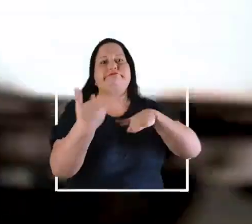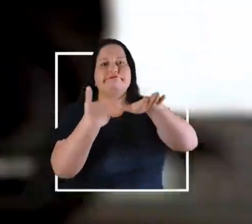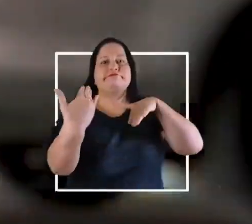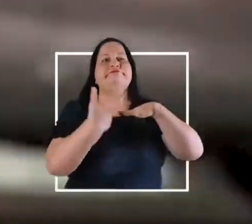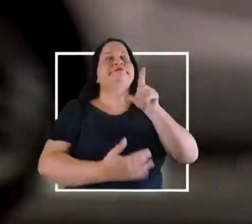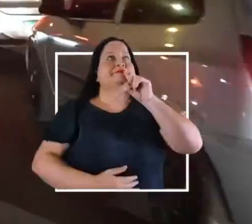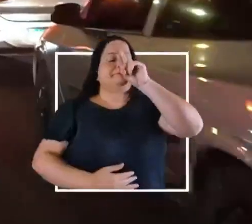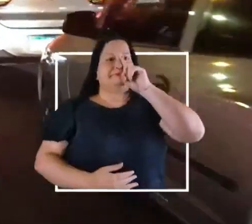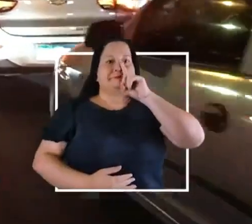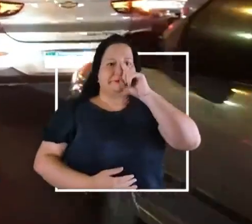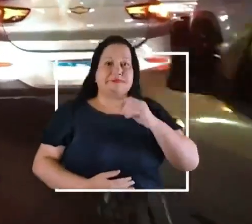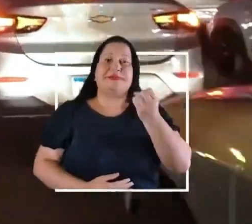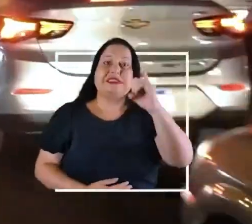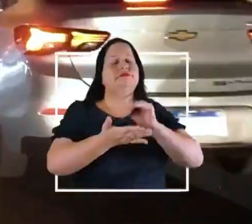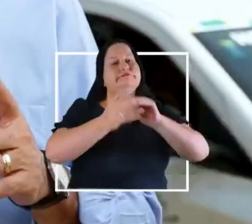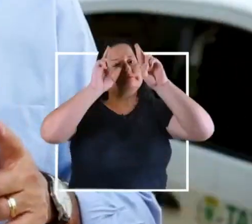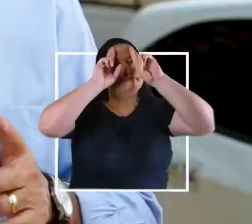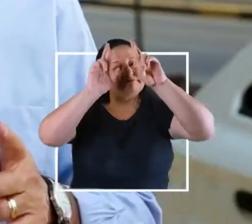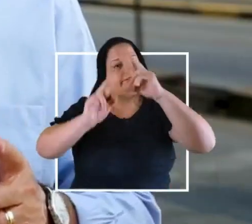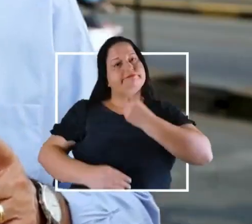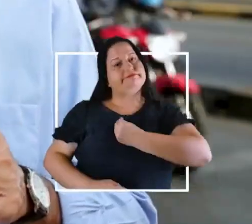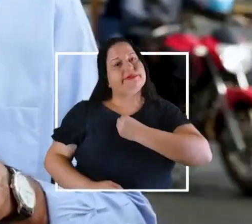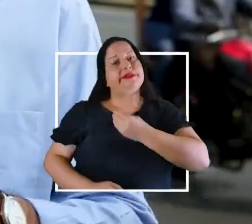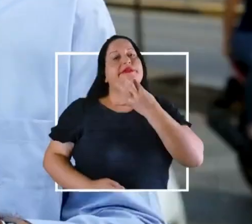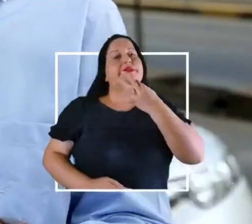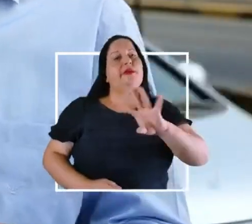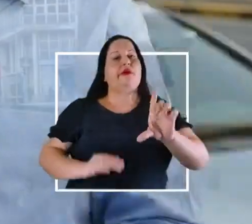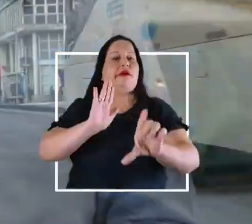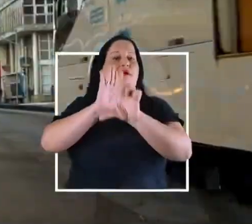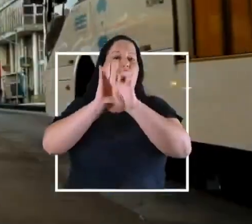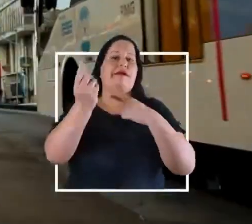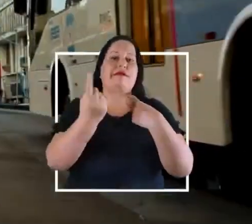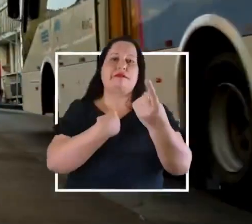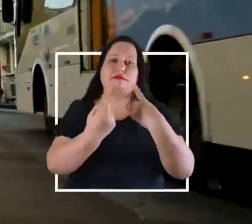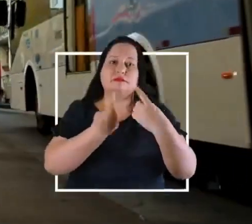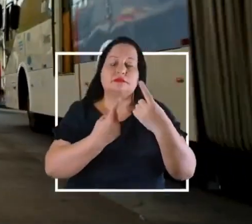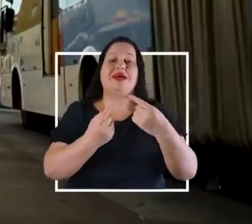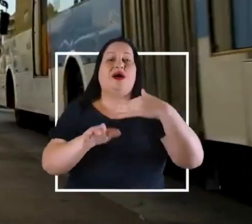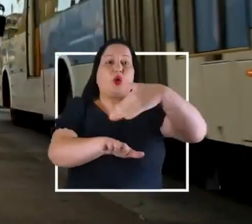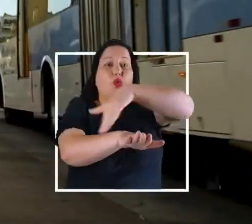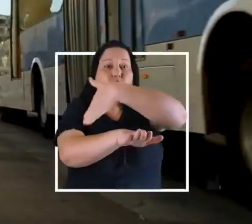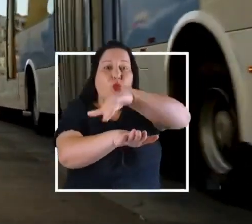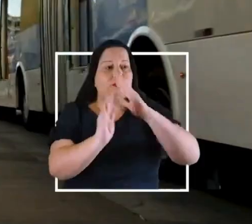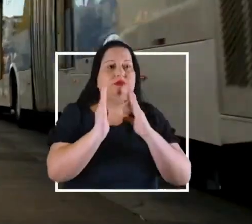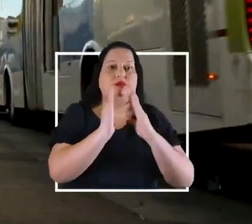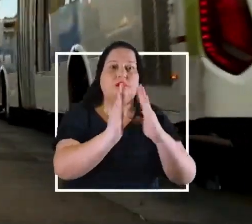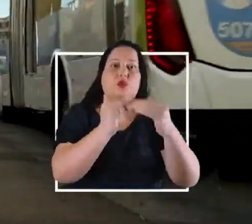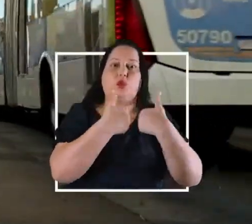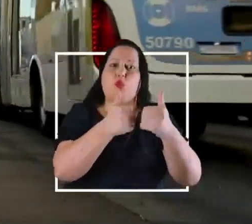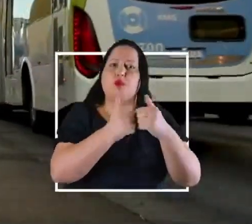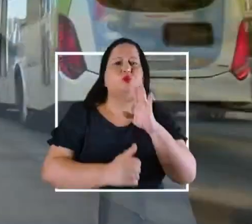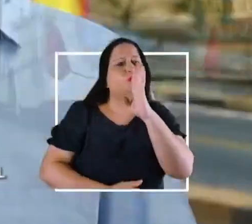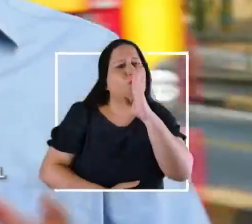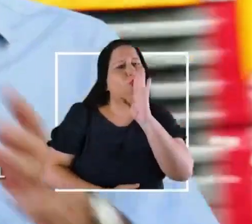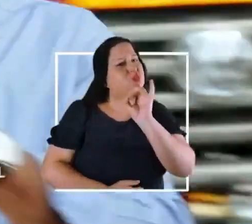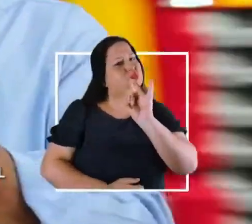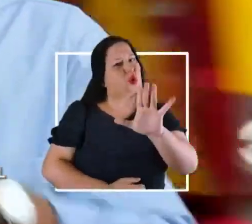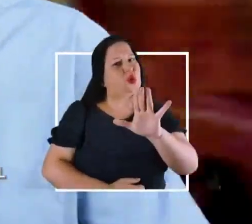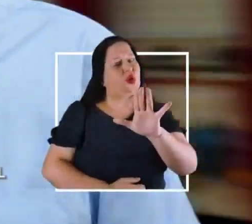caótico. Quem propõe isso não conhece as leis de trânsito. Faixa de ônibus é para ônibus.